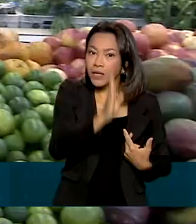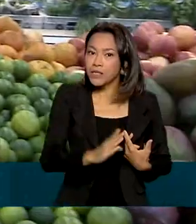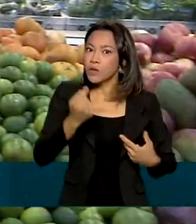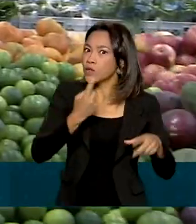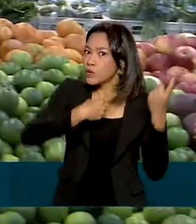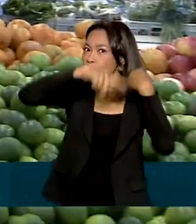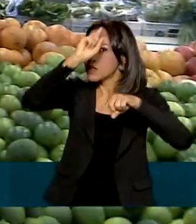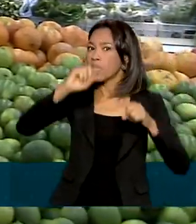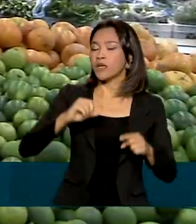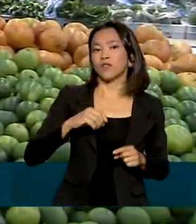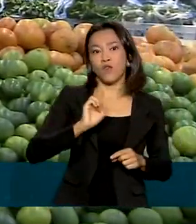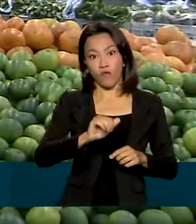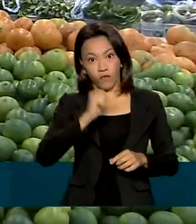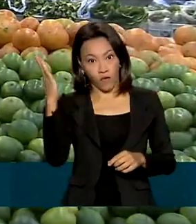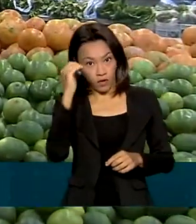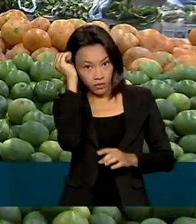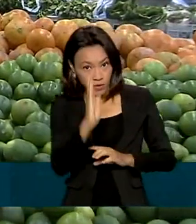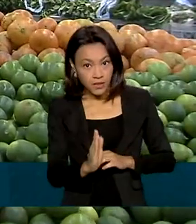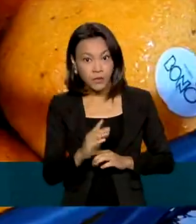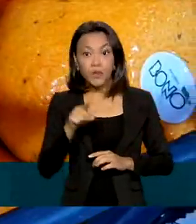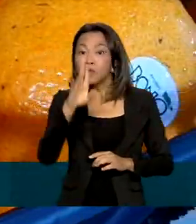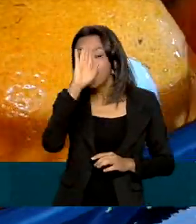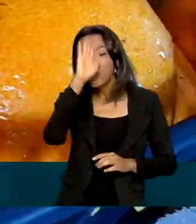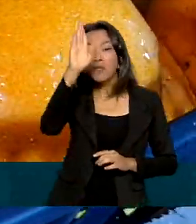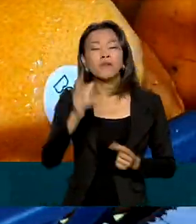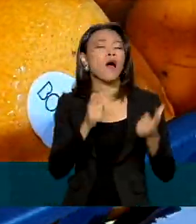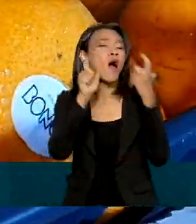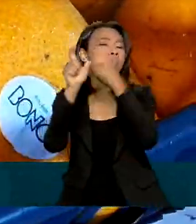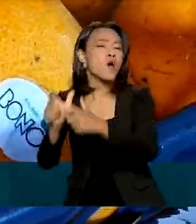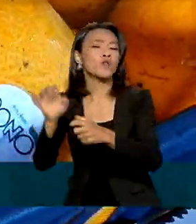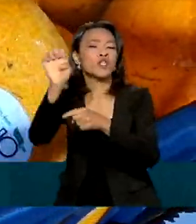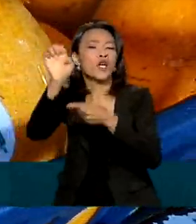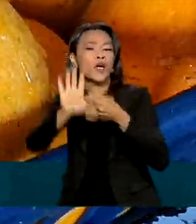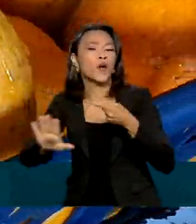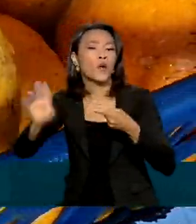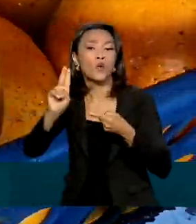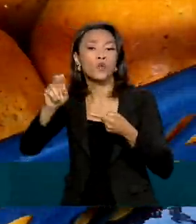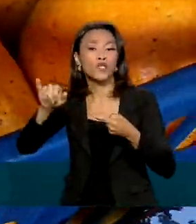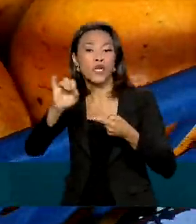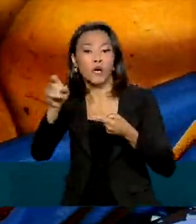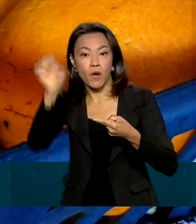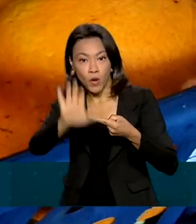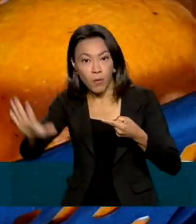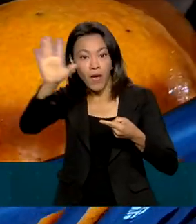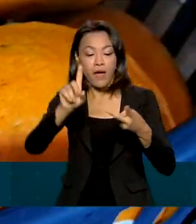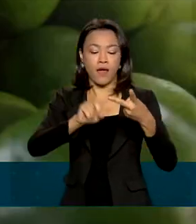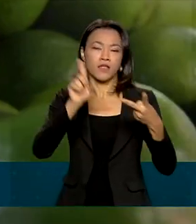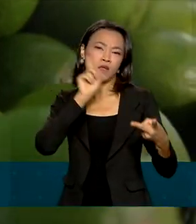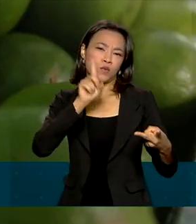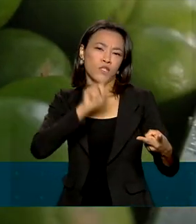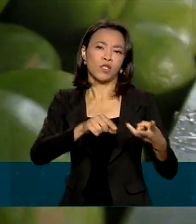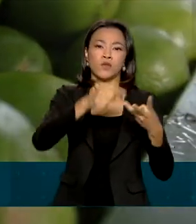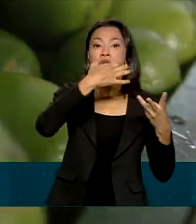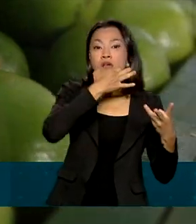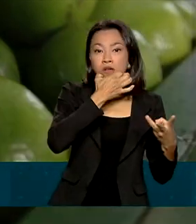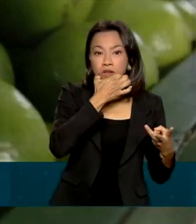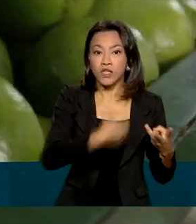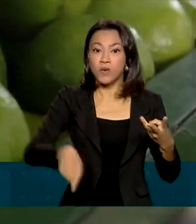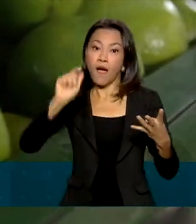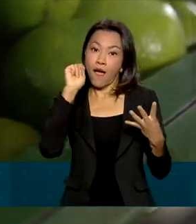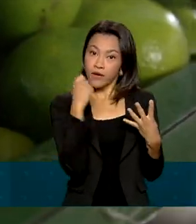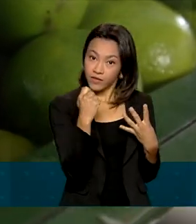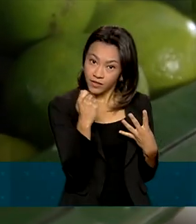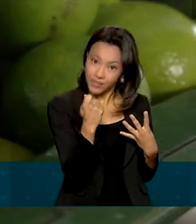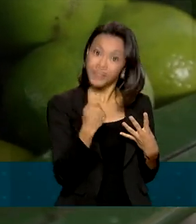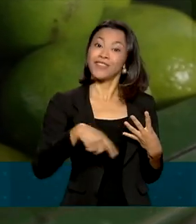sucesso lá fora. E os principais destinos são a União Europeia, os Estados Unidos, o Reino Unido, a Argentina